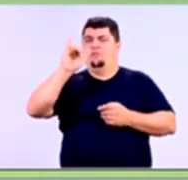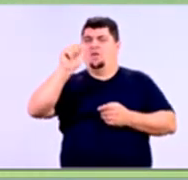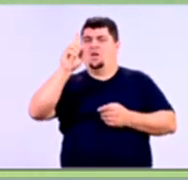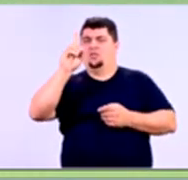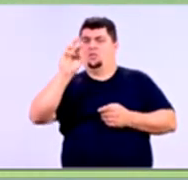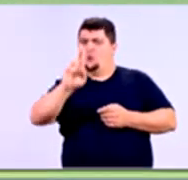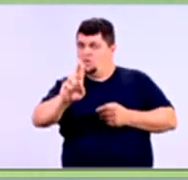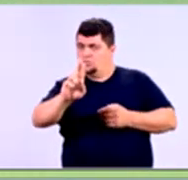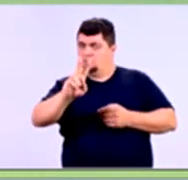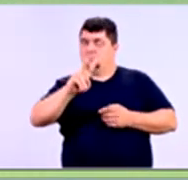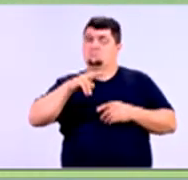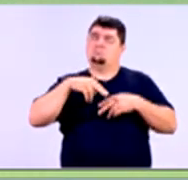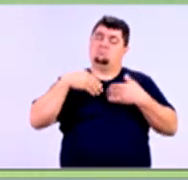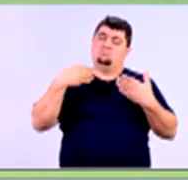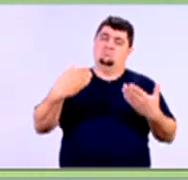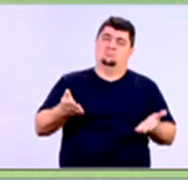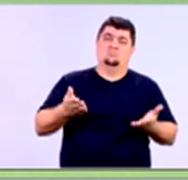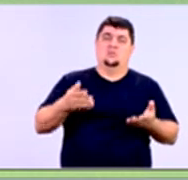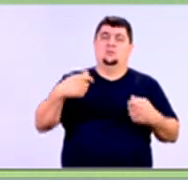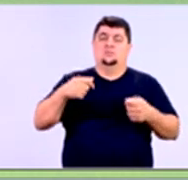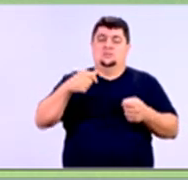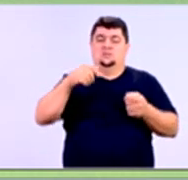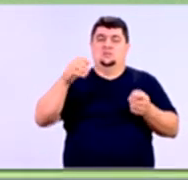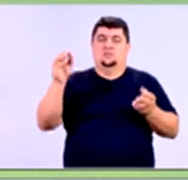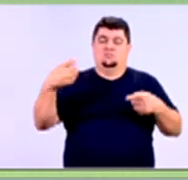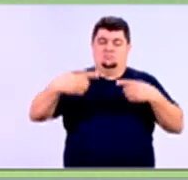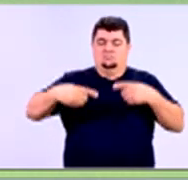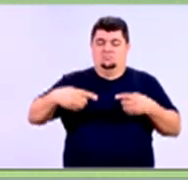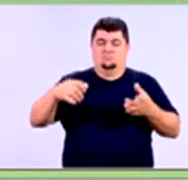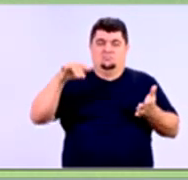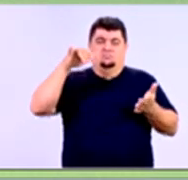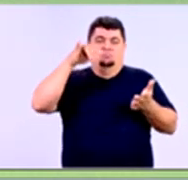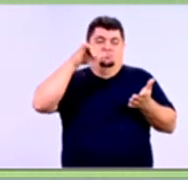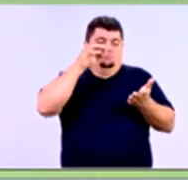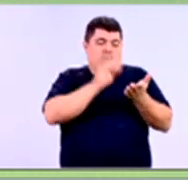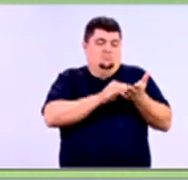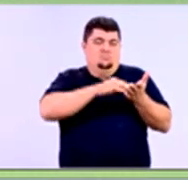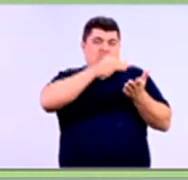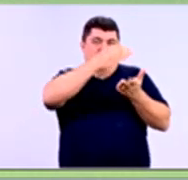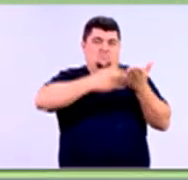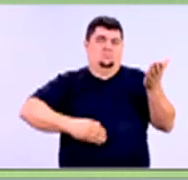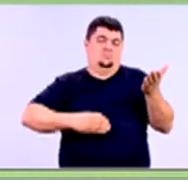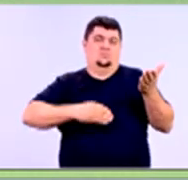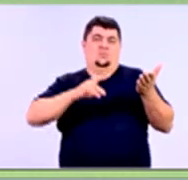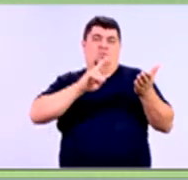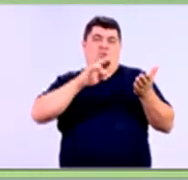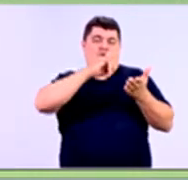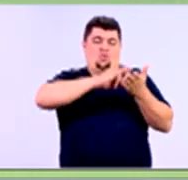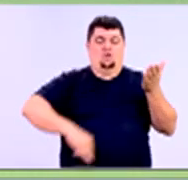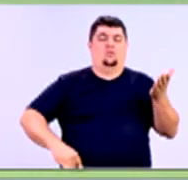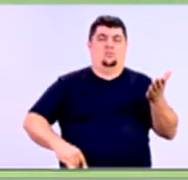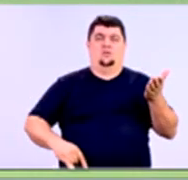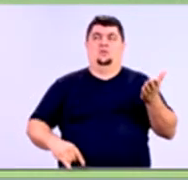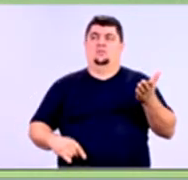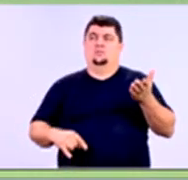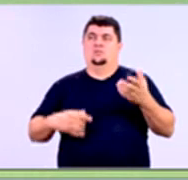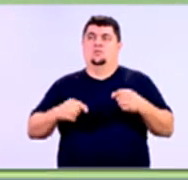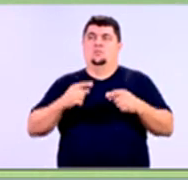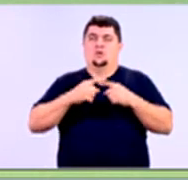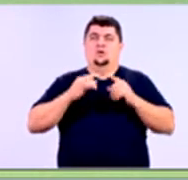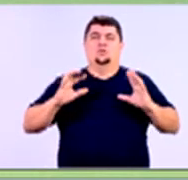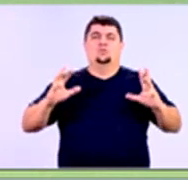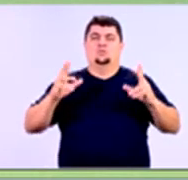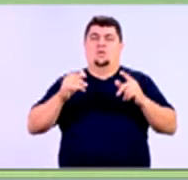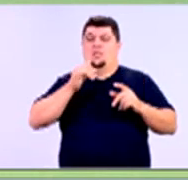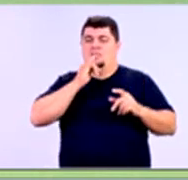fiador? Isso tem que estar na política de crédito. Por quê? Para a gente fazer uma política uniforme. A gente não vai poder pedir uma coisa para uma